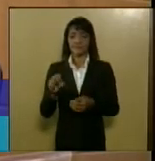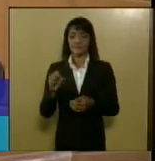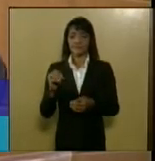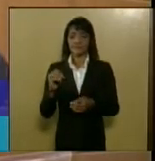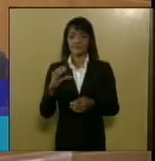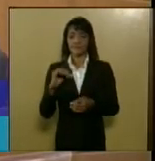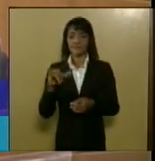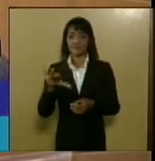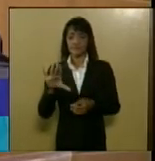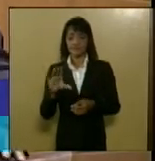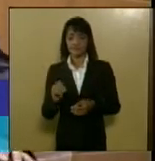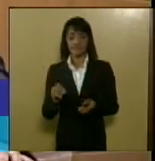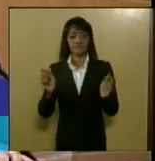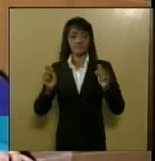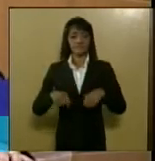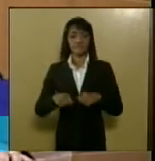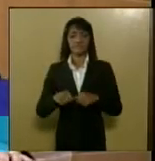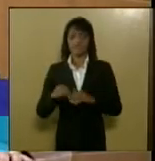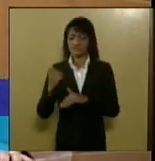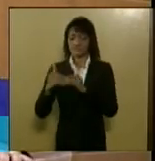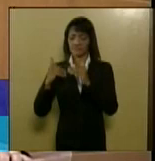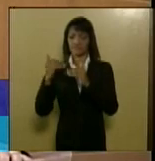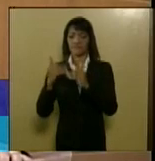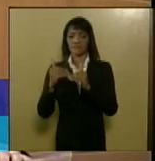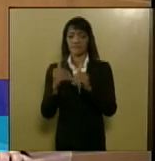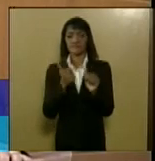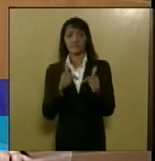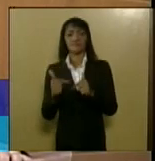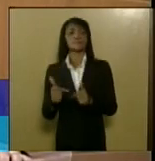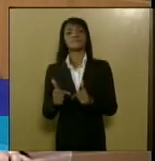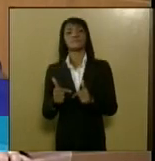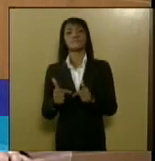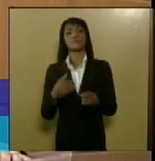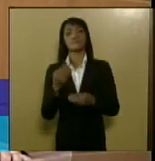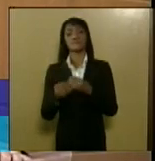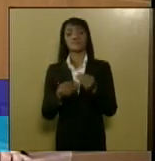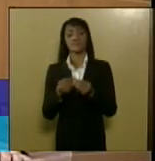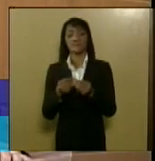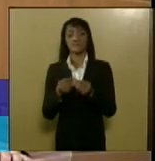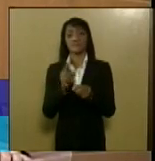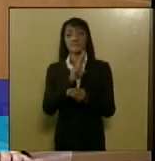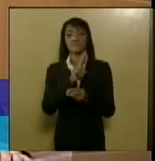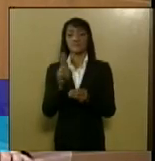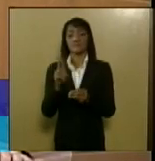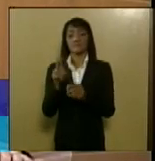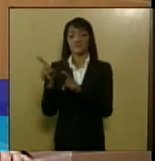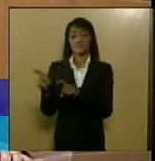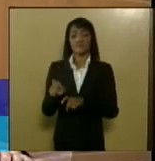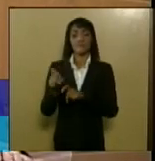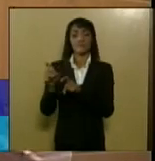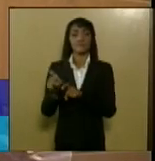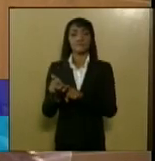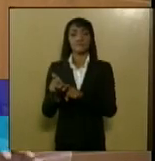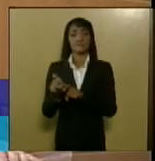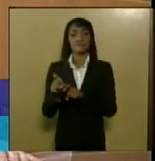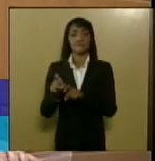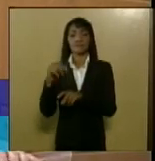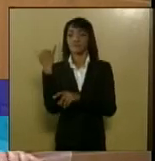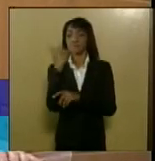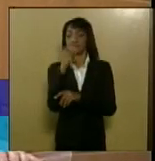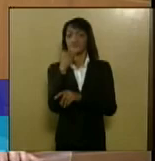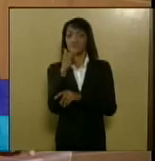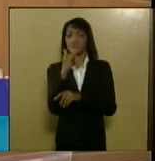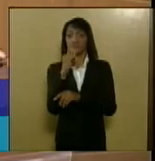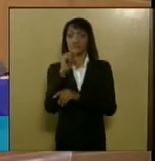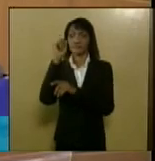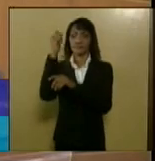estar sendo desenvolvidos as chamadas fazendas de geração de energia fotovoltaica.